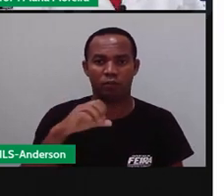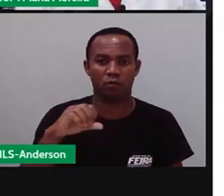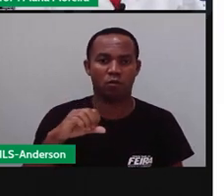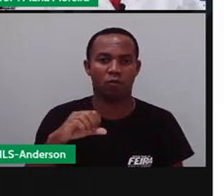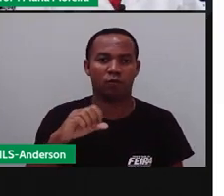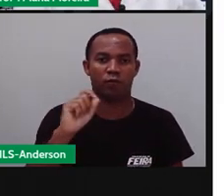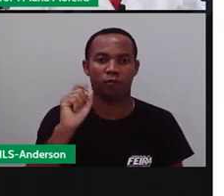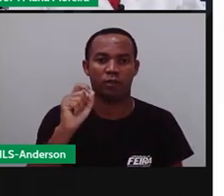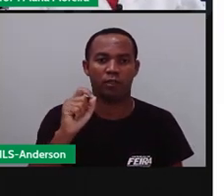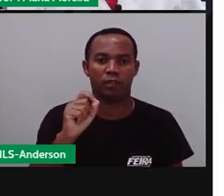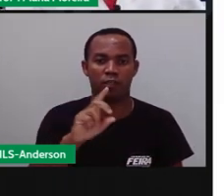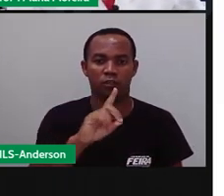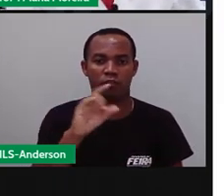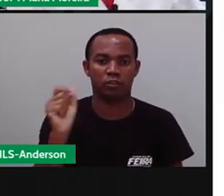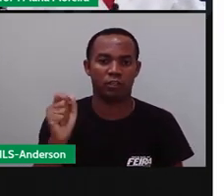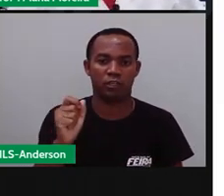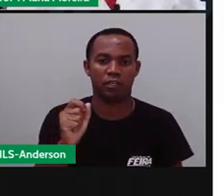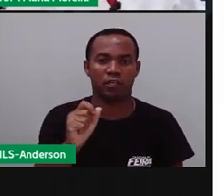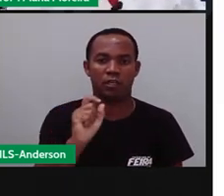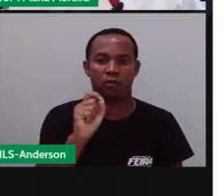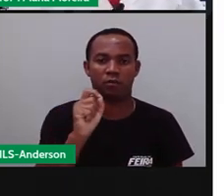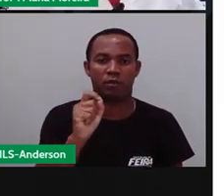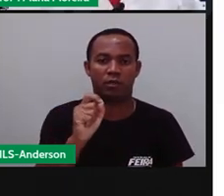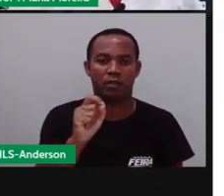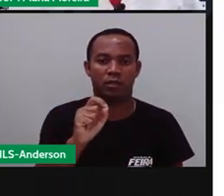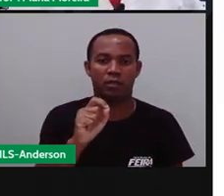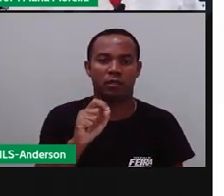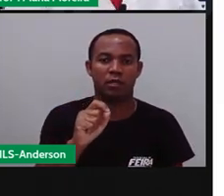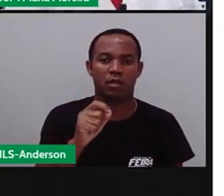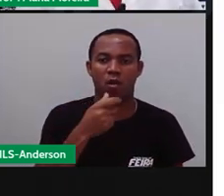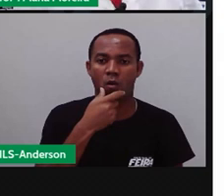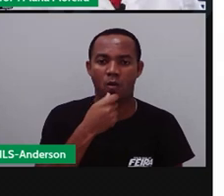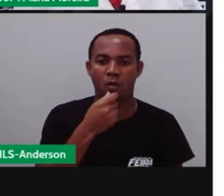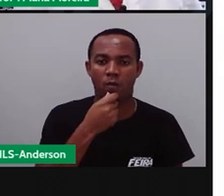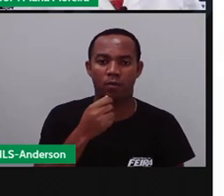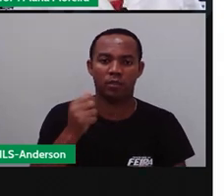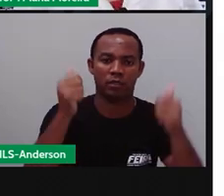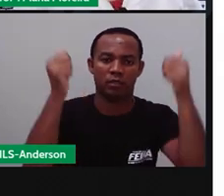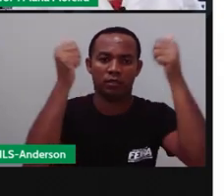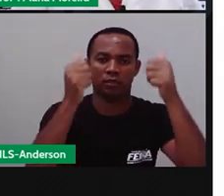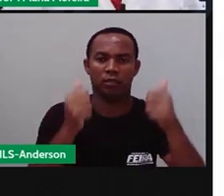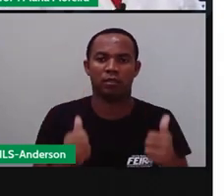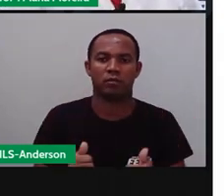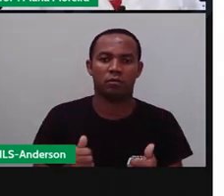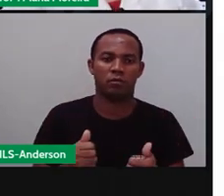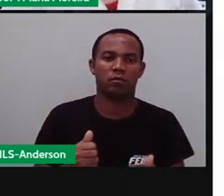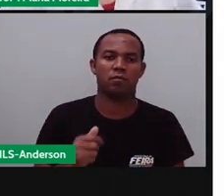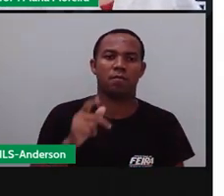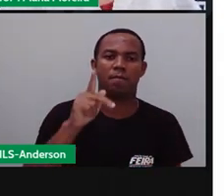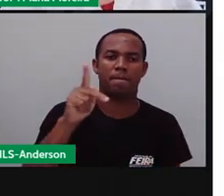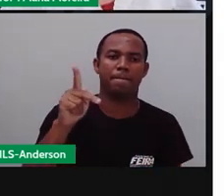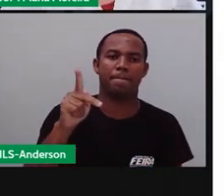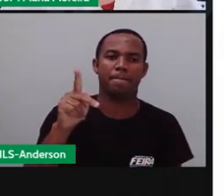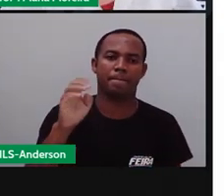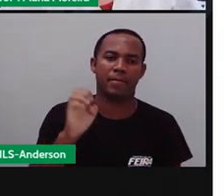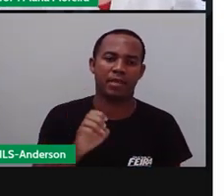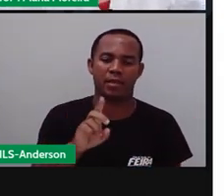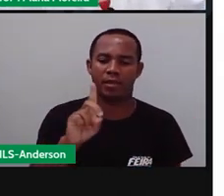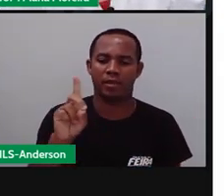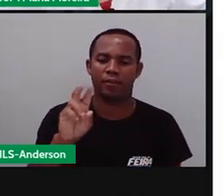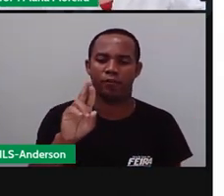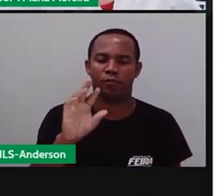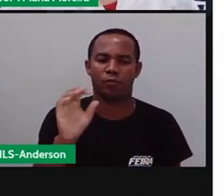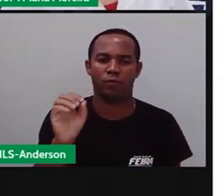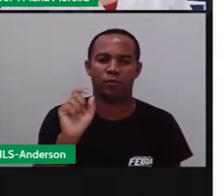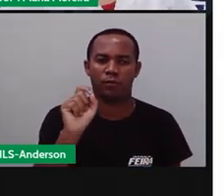dia de São Paulo, além da homenagem a quem? A São Pedro. Então, dia 29, aí também fica aqui, hein? Para São Paulo. Então, eles já